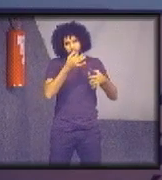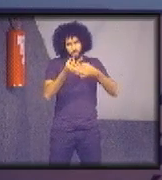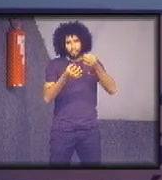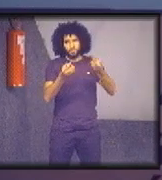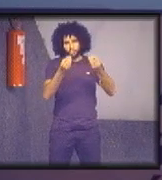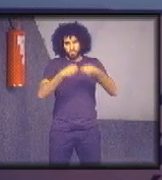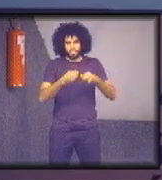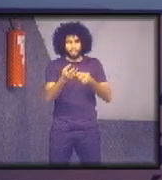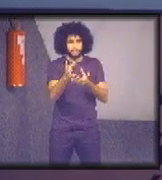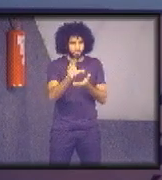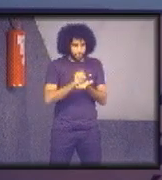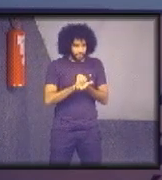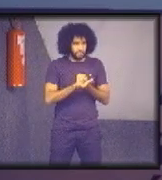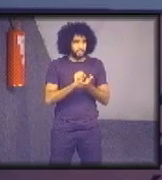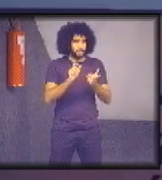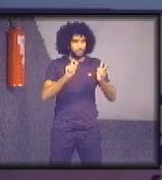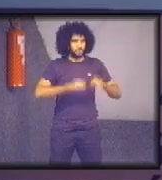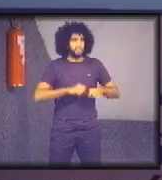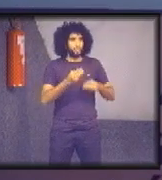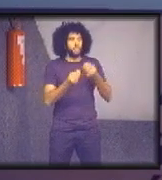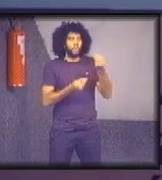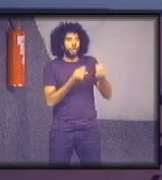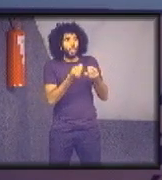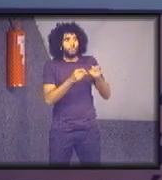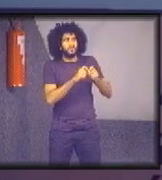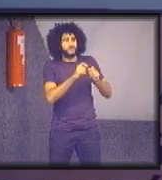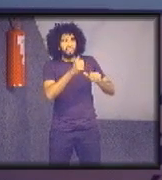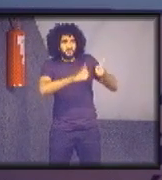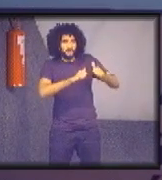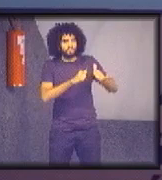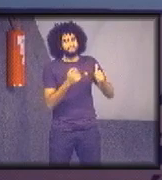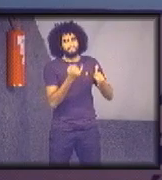novas formas de mensurar, é saudável e importante.